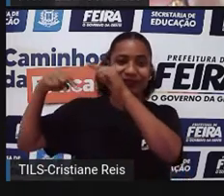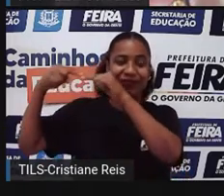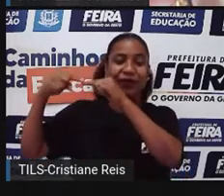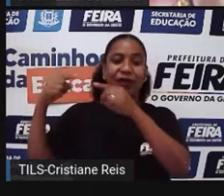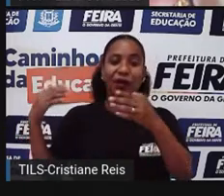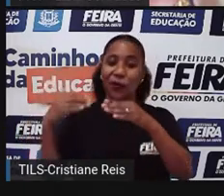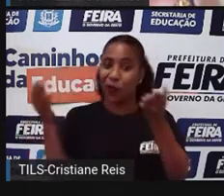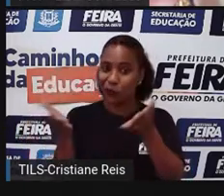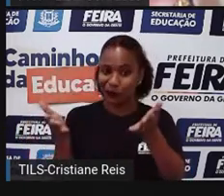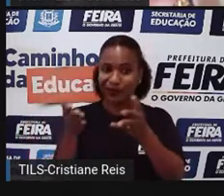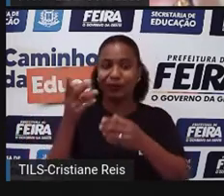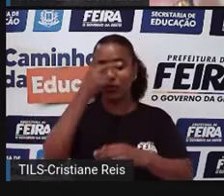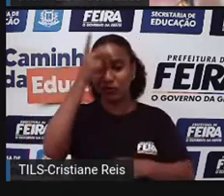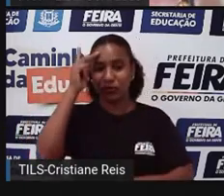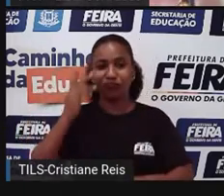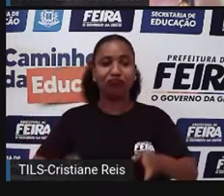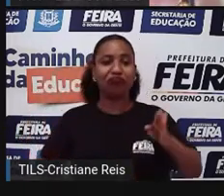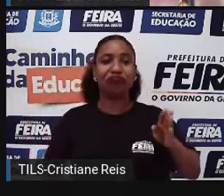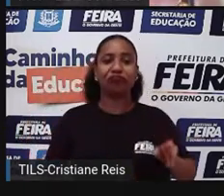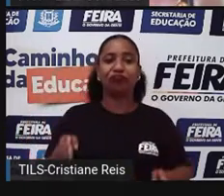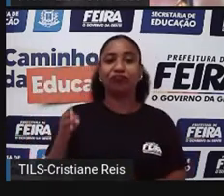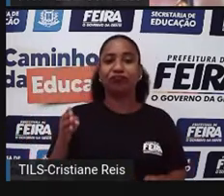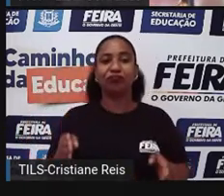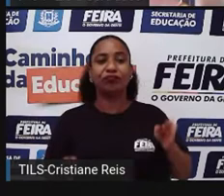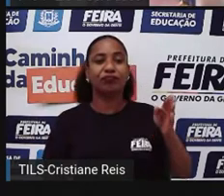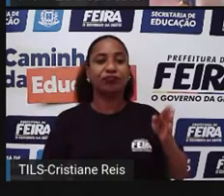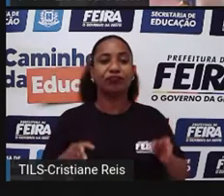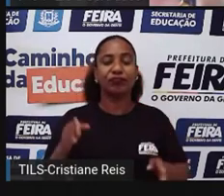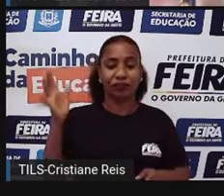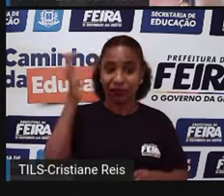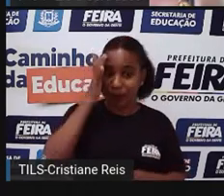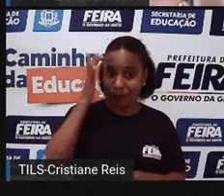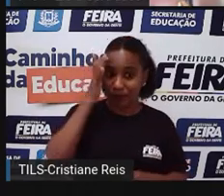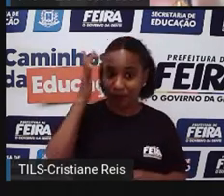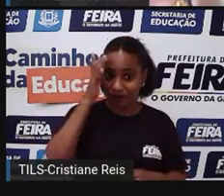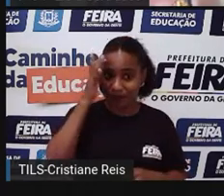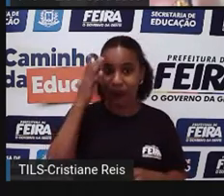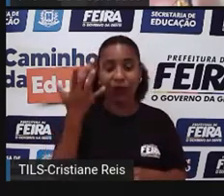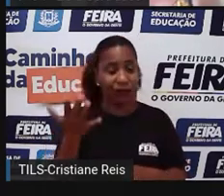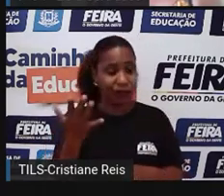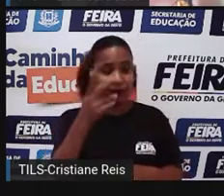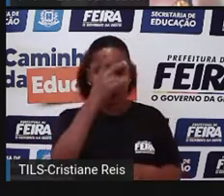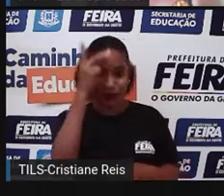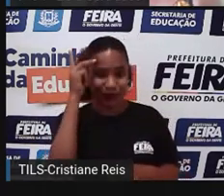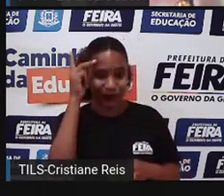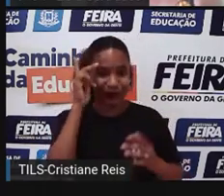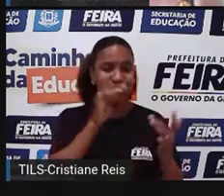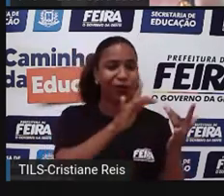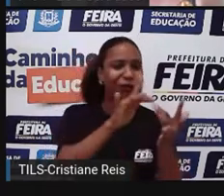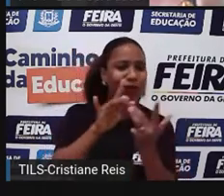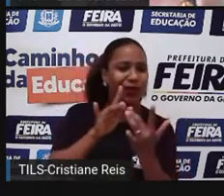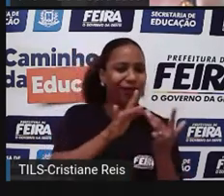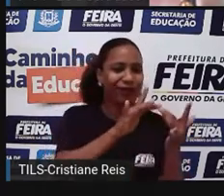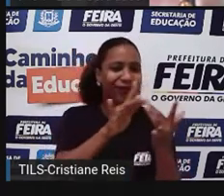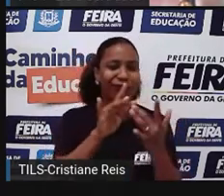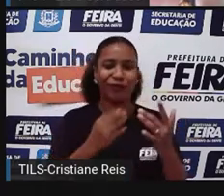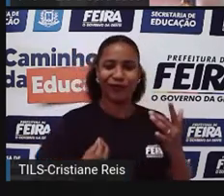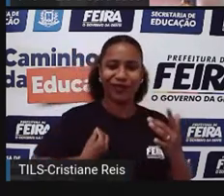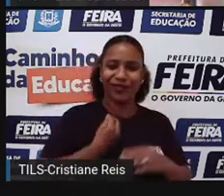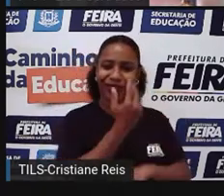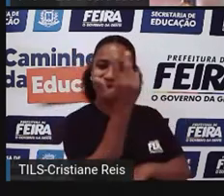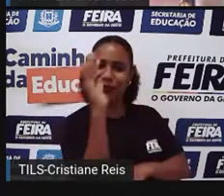sapiens. Então, o contato do homem com a natureza gerava histórias. E essas histórias eram registradas através de